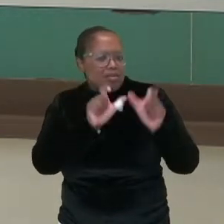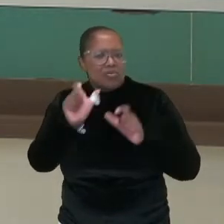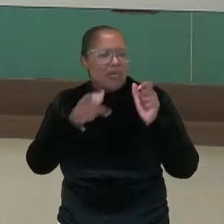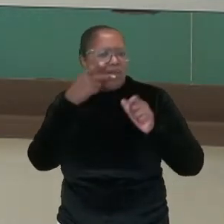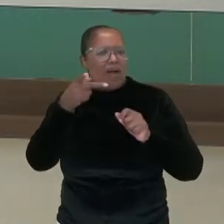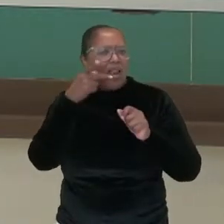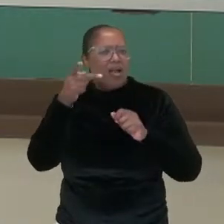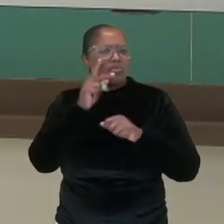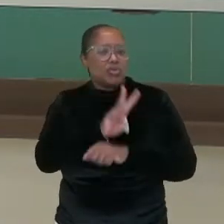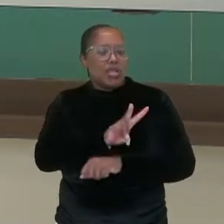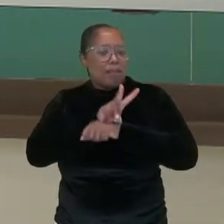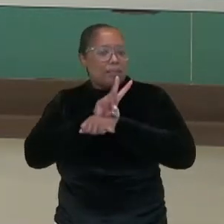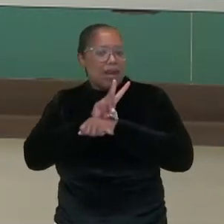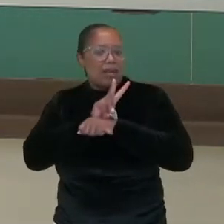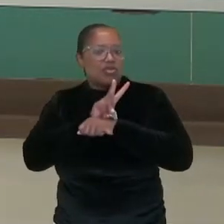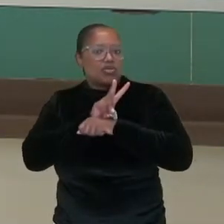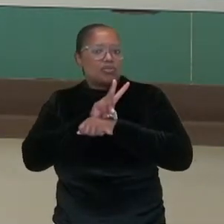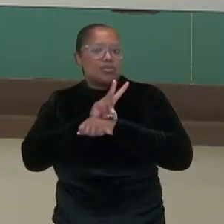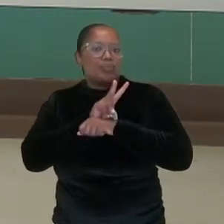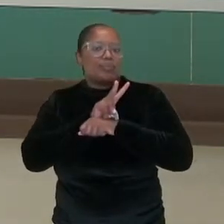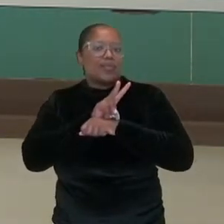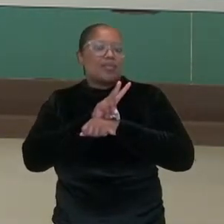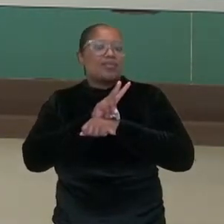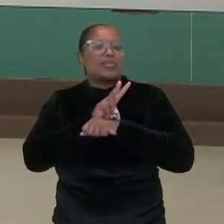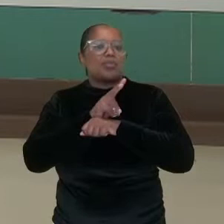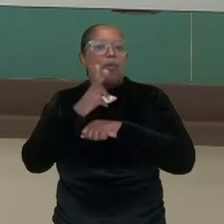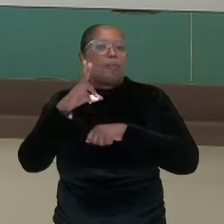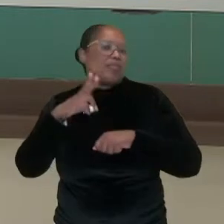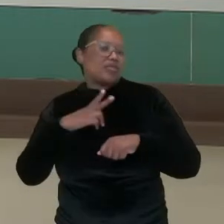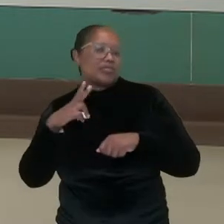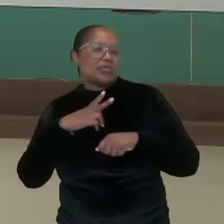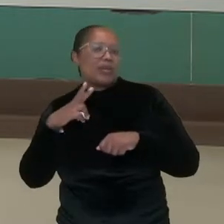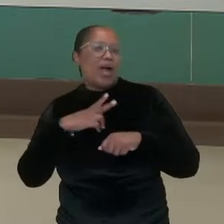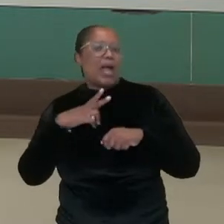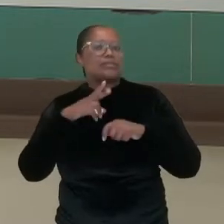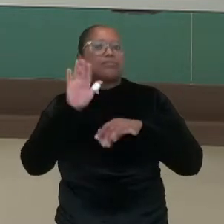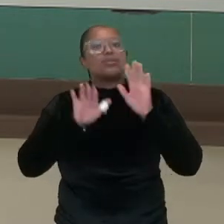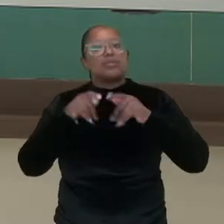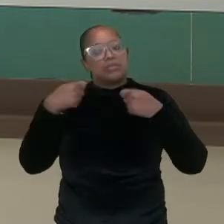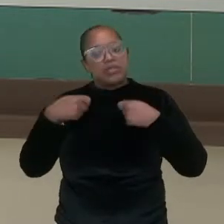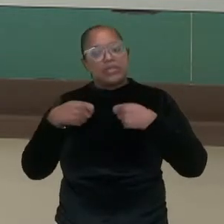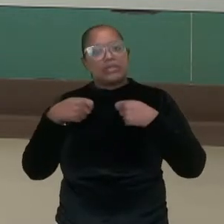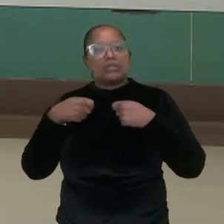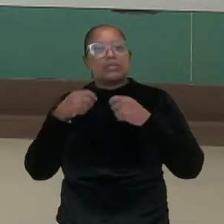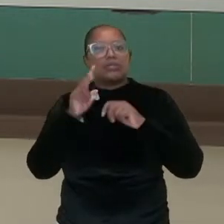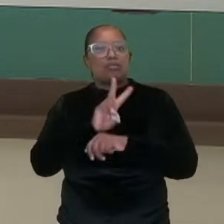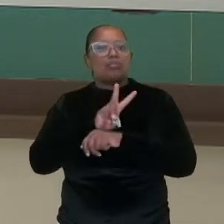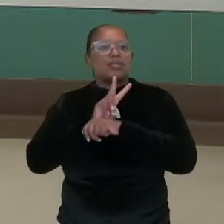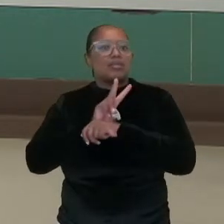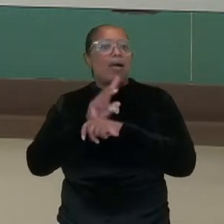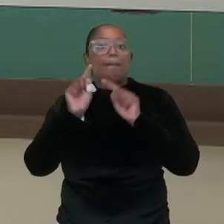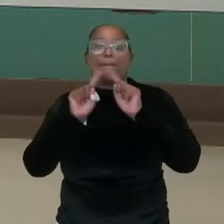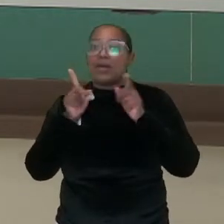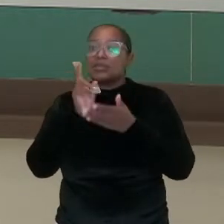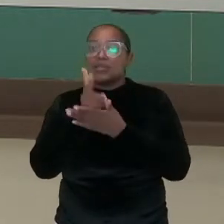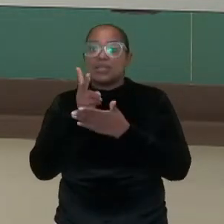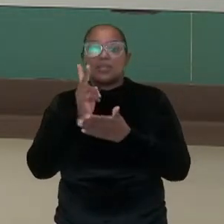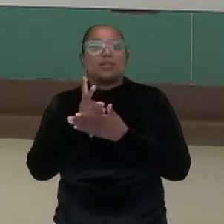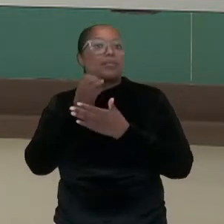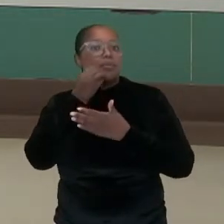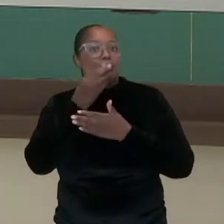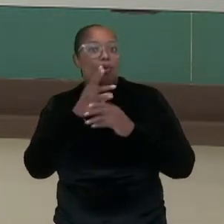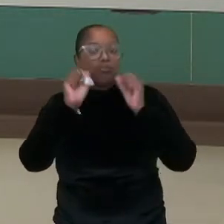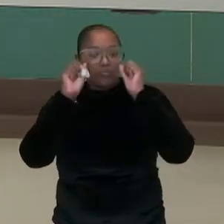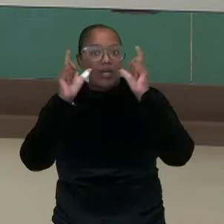ainda pessoal ter passado por uma situação na qual vocês precisaram solicitar um empréstimo, mas é sempre bom a gente estar atento